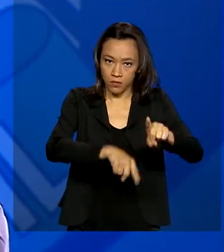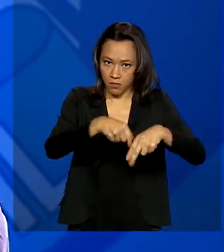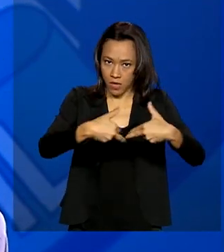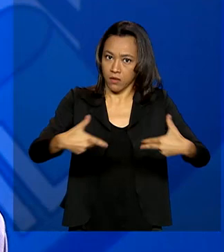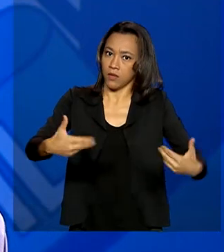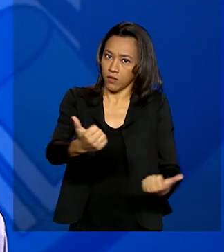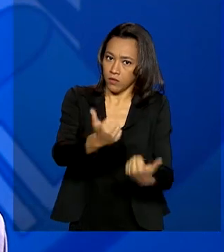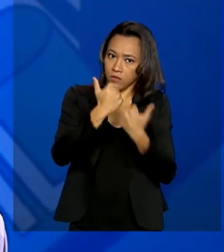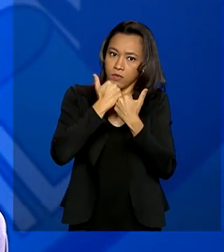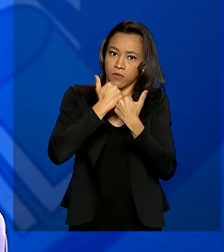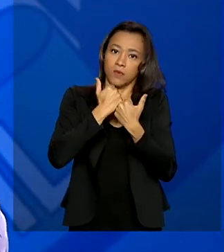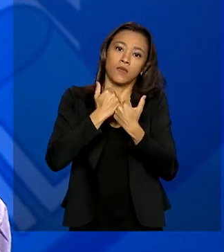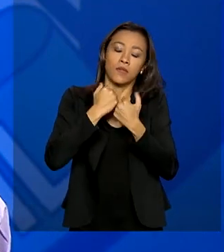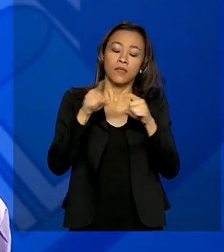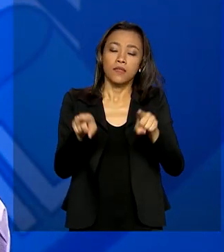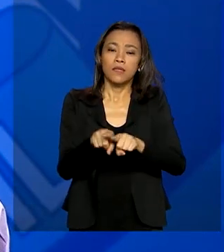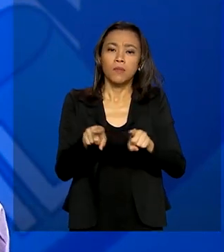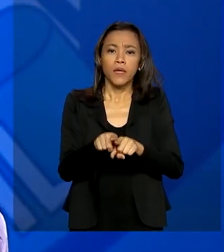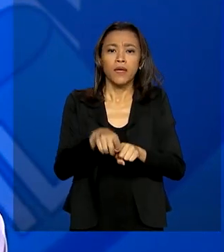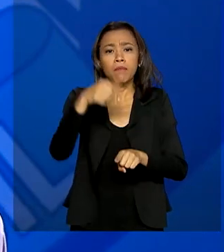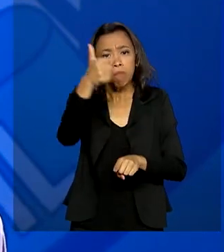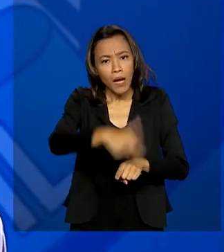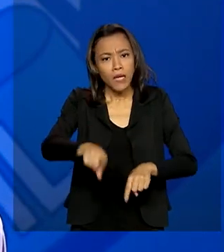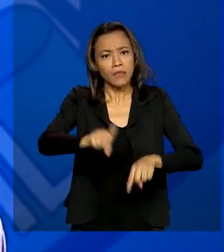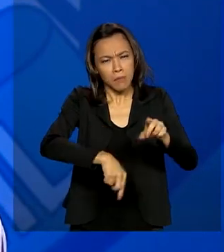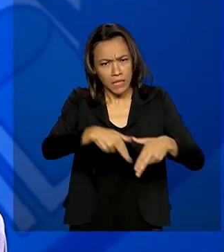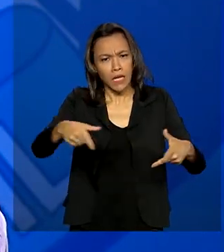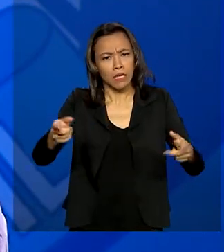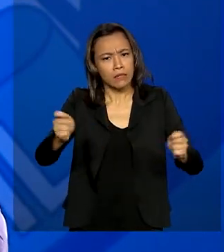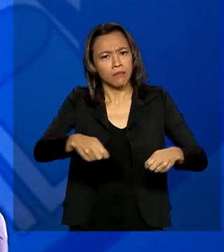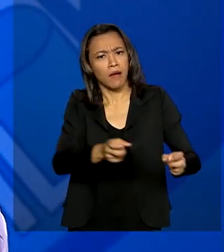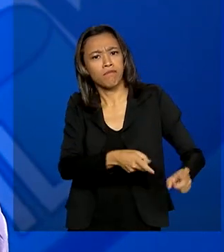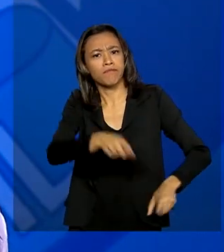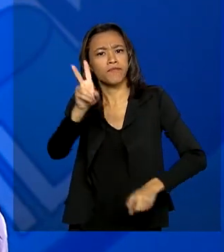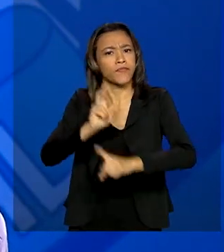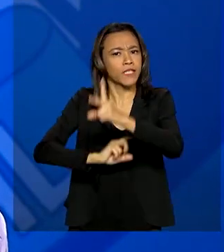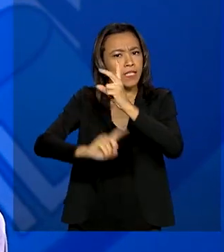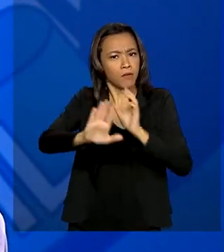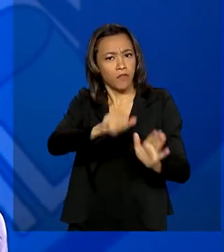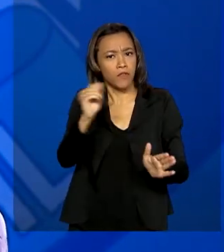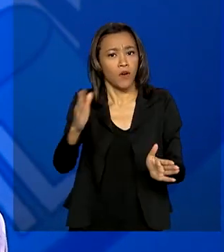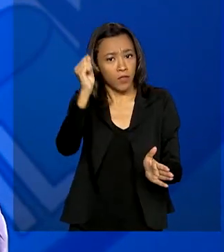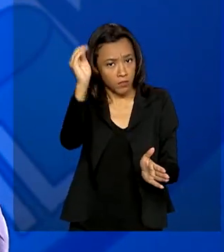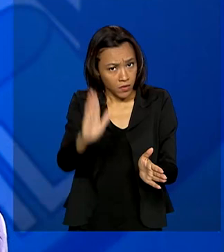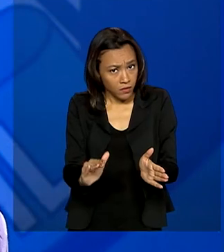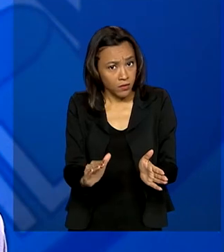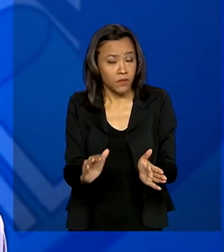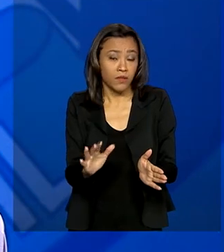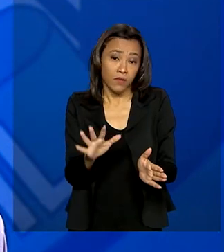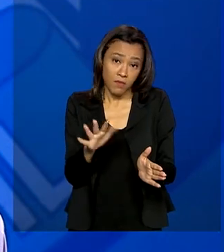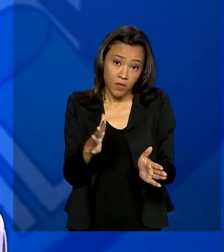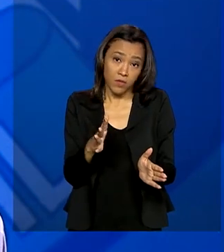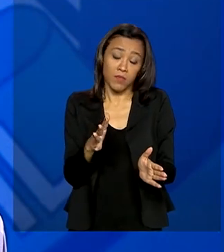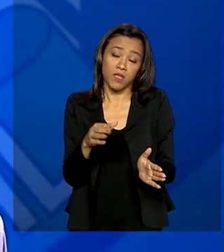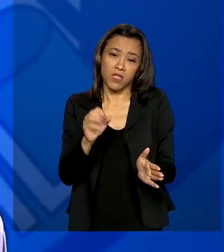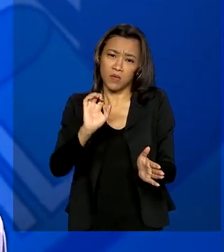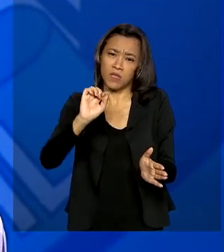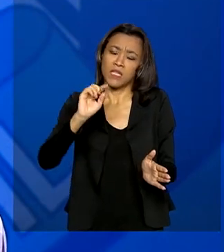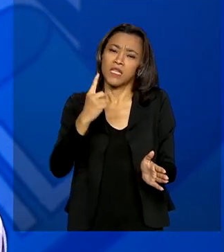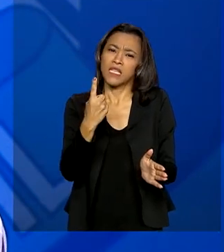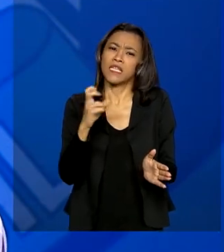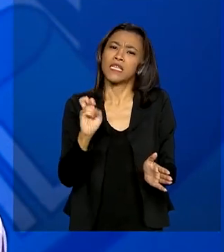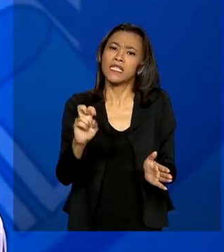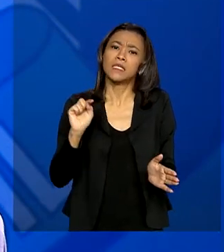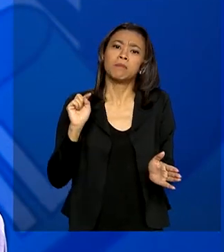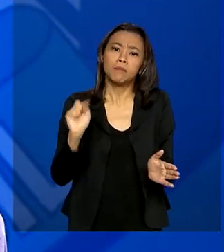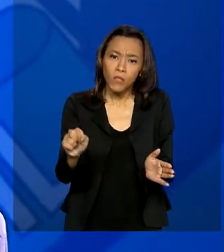com a possibilidade de fazer importações adicionais. Vamos tentar importar em torno de mais uns 10 ou 15 mil respiradores.